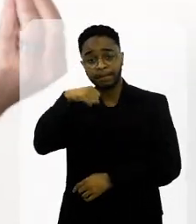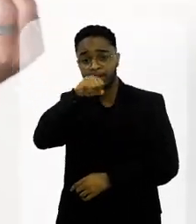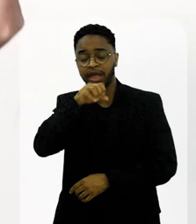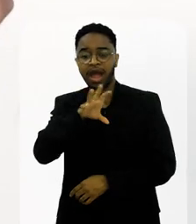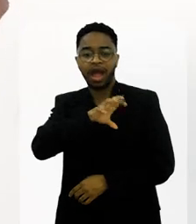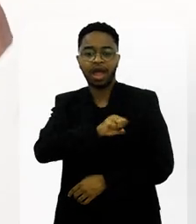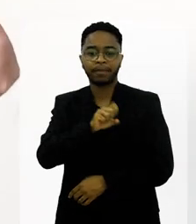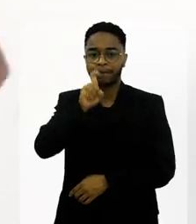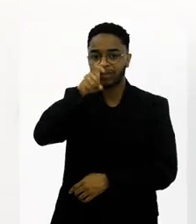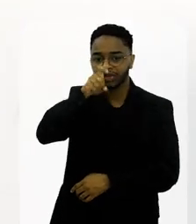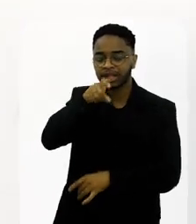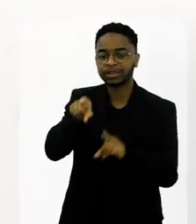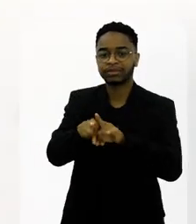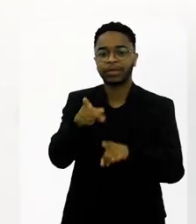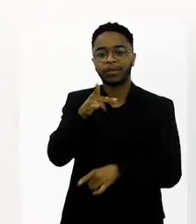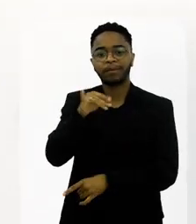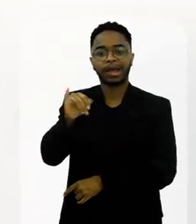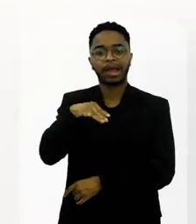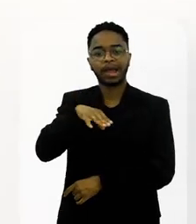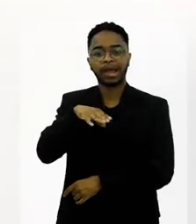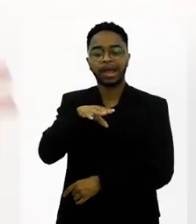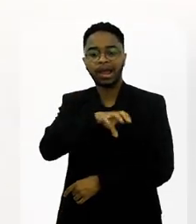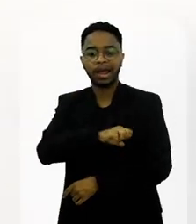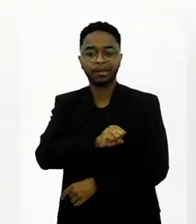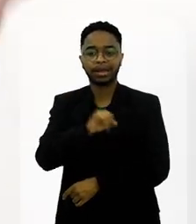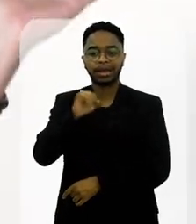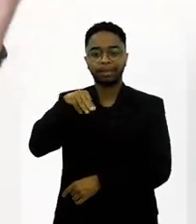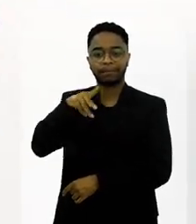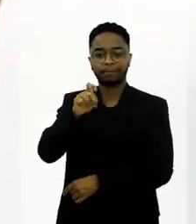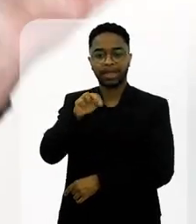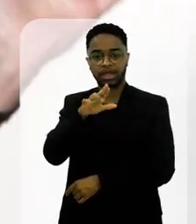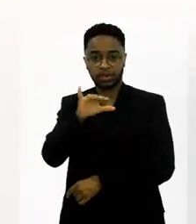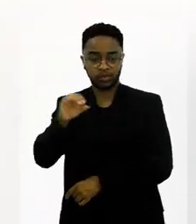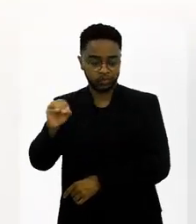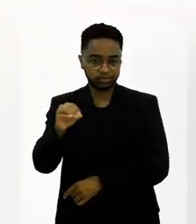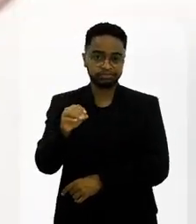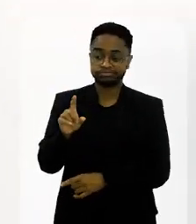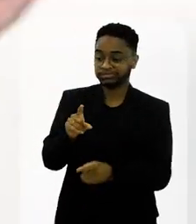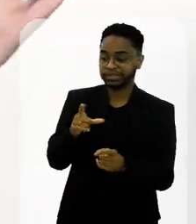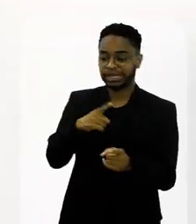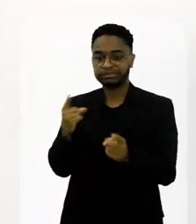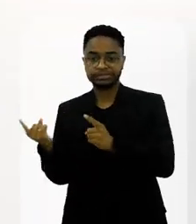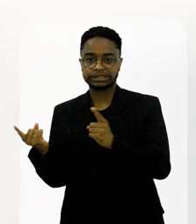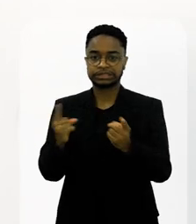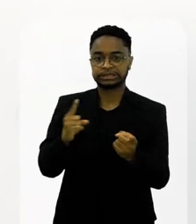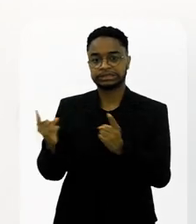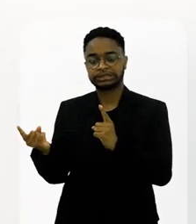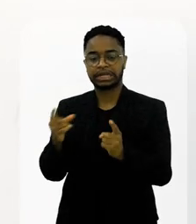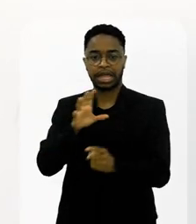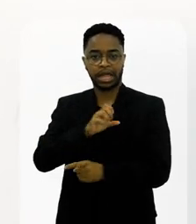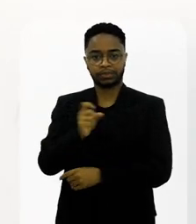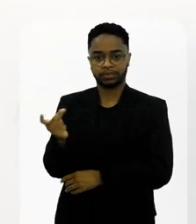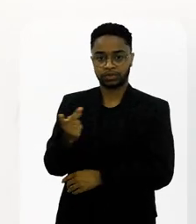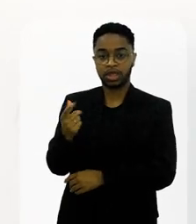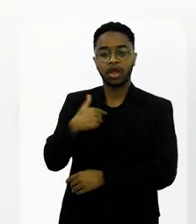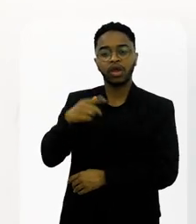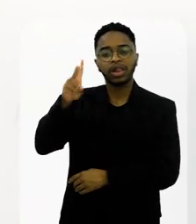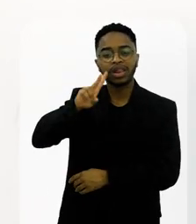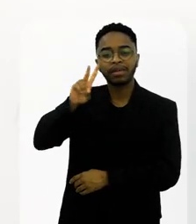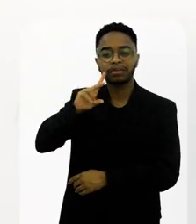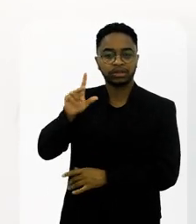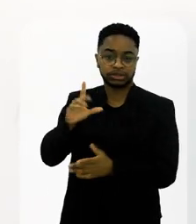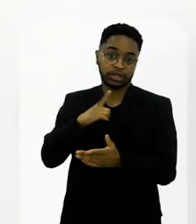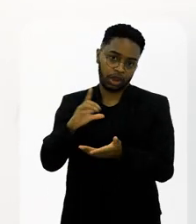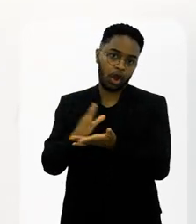Mãe portelense, pai imperiano, aquela família clássica de Madureira, em que tem os dois lados, o lado portelense e o lado imperiano. A minha primeira